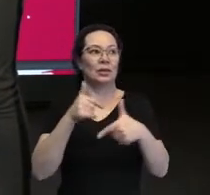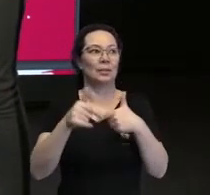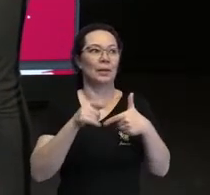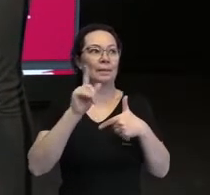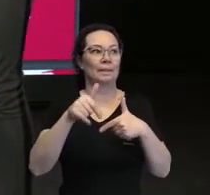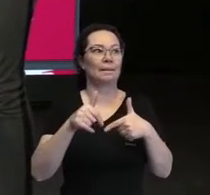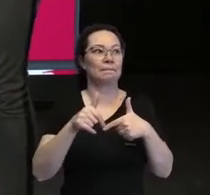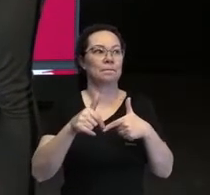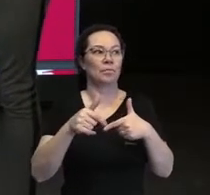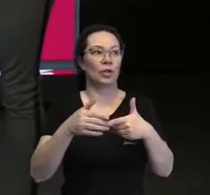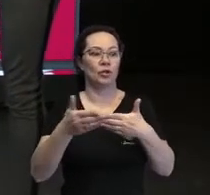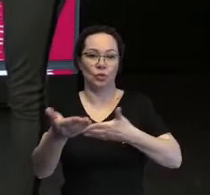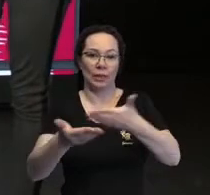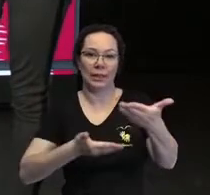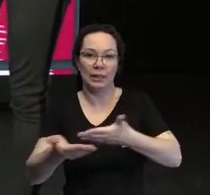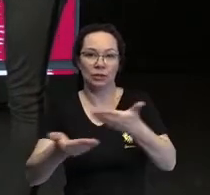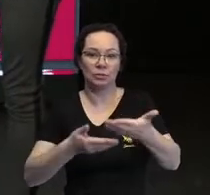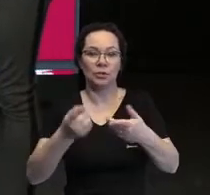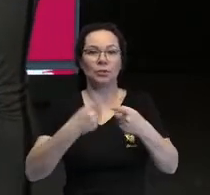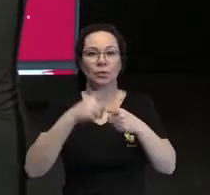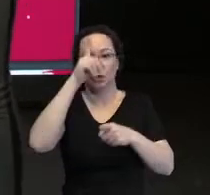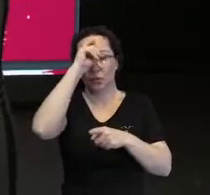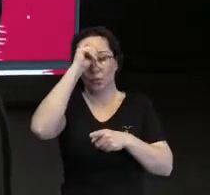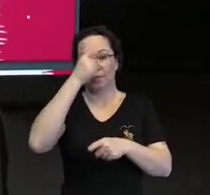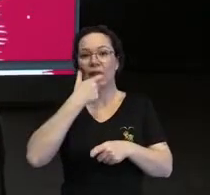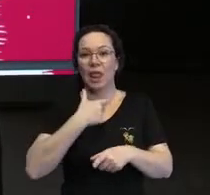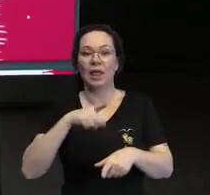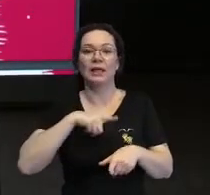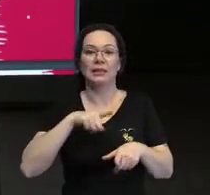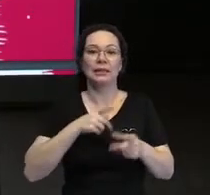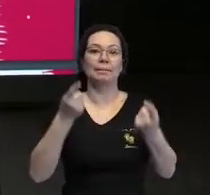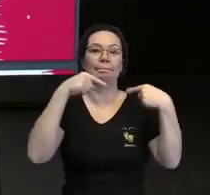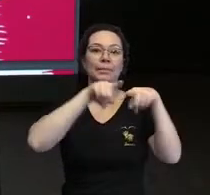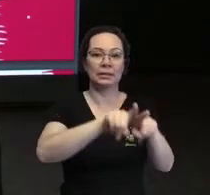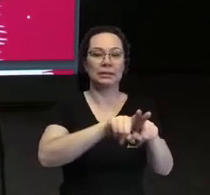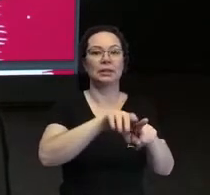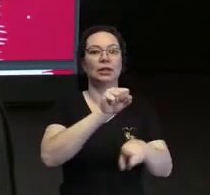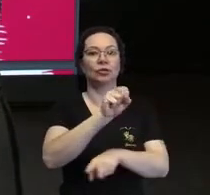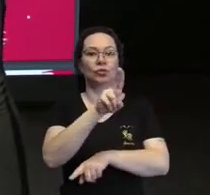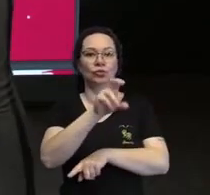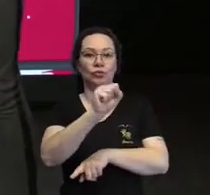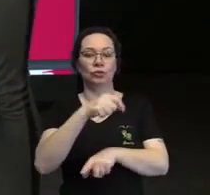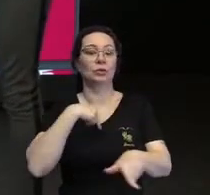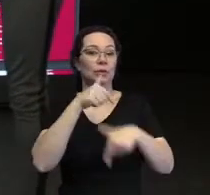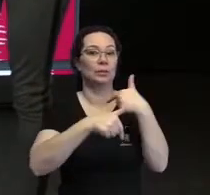um pronto atendimento, que o Einstein tem parceria com o SUS. Atuei por três anos.